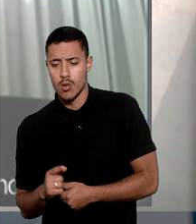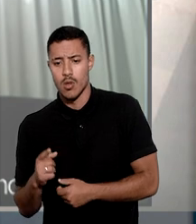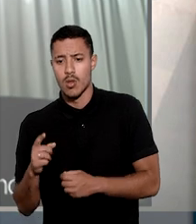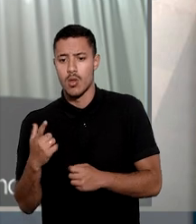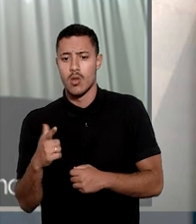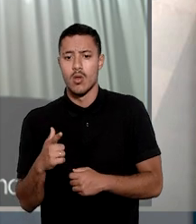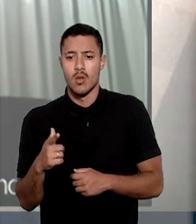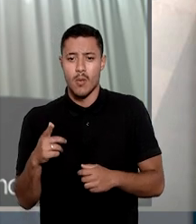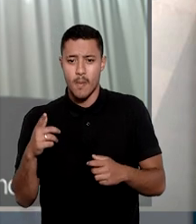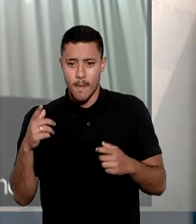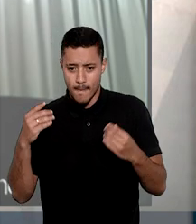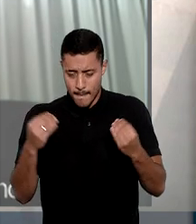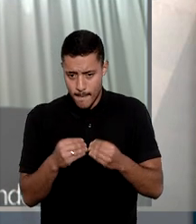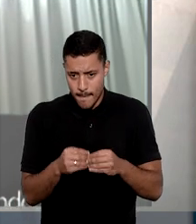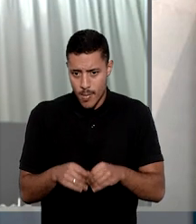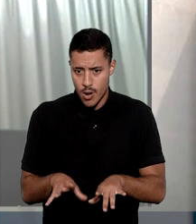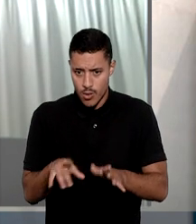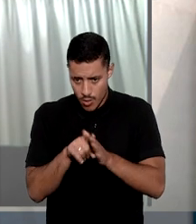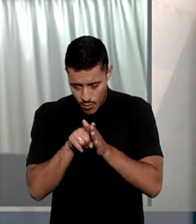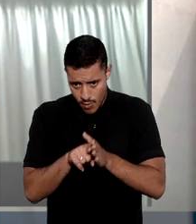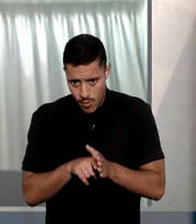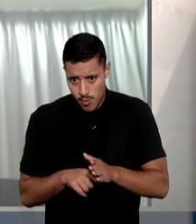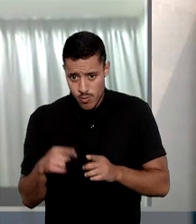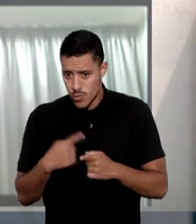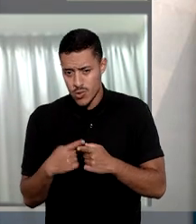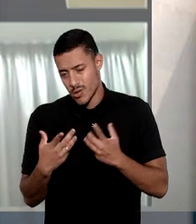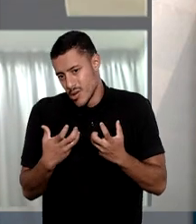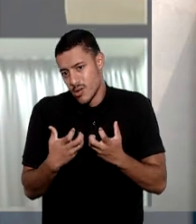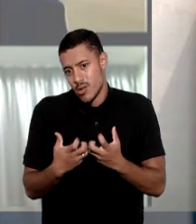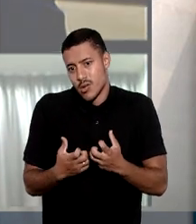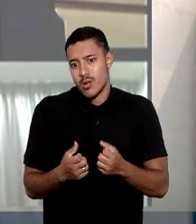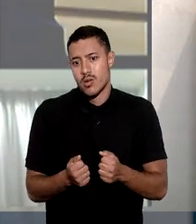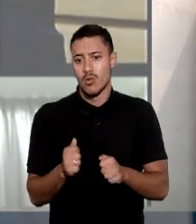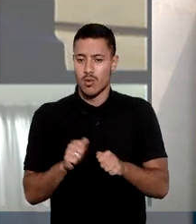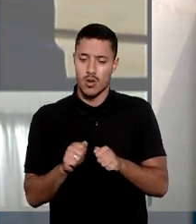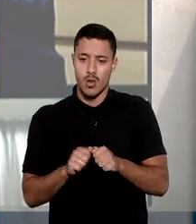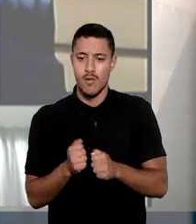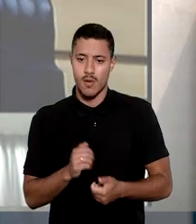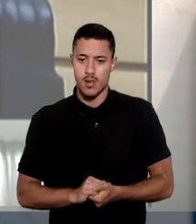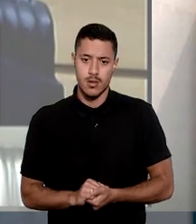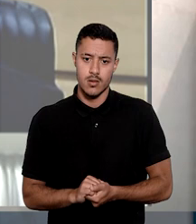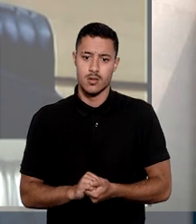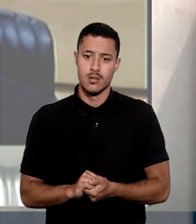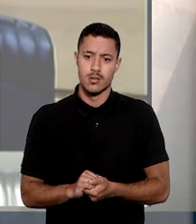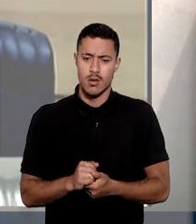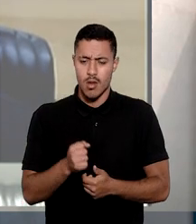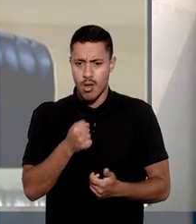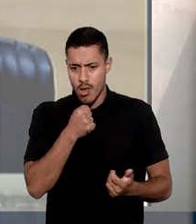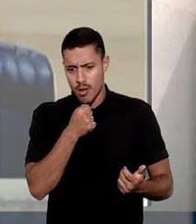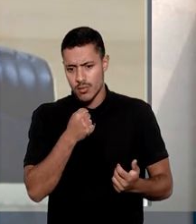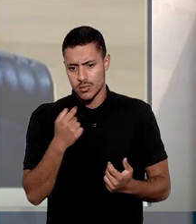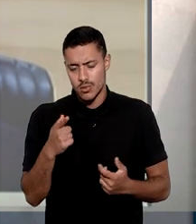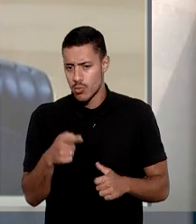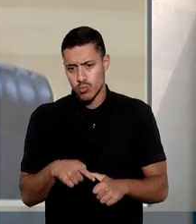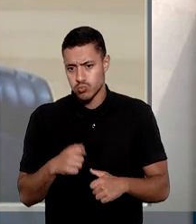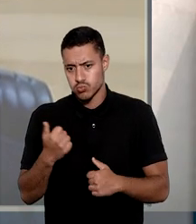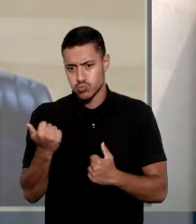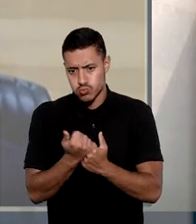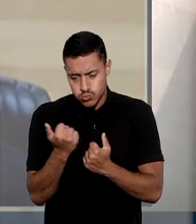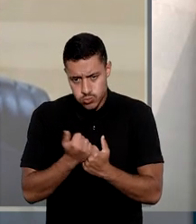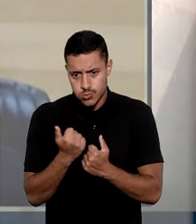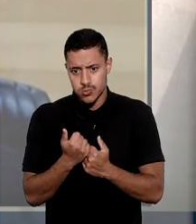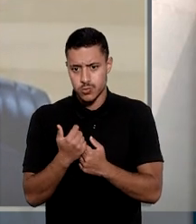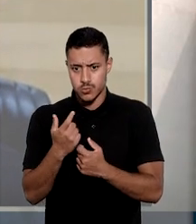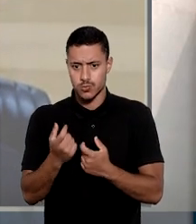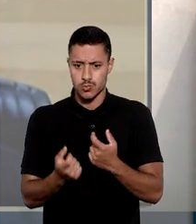causaram prejuízo ao investigado, porque ele não assumiu a autoria do delito e as gravações não substituíram as coletas